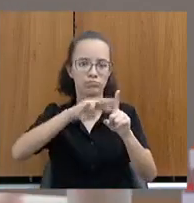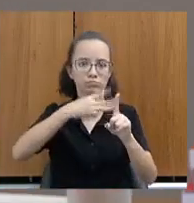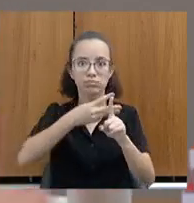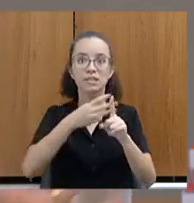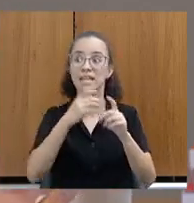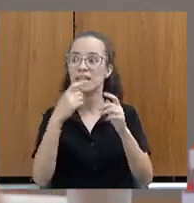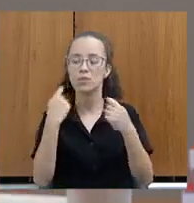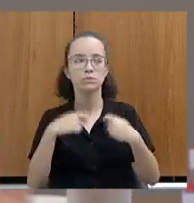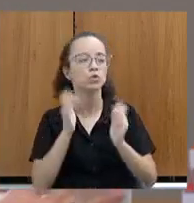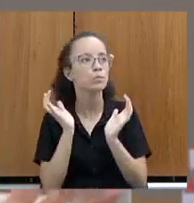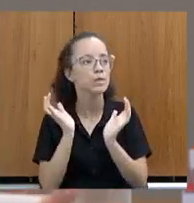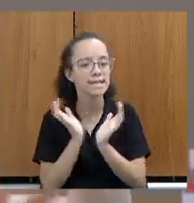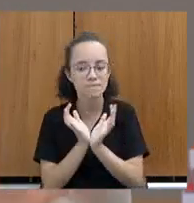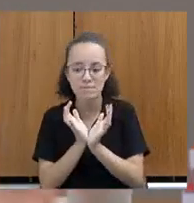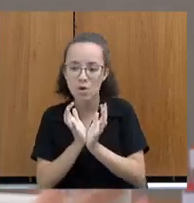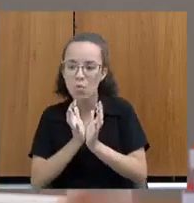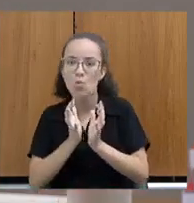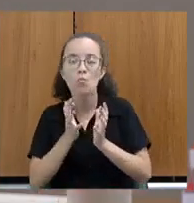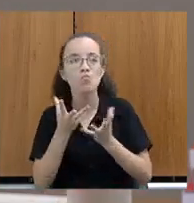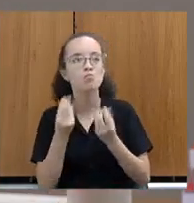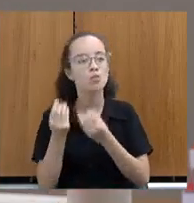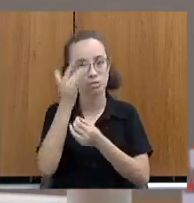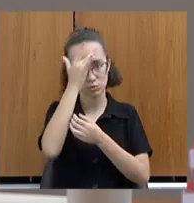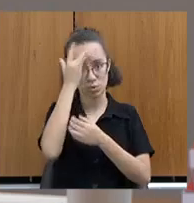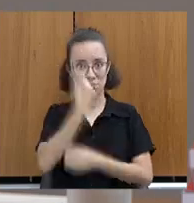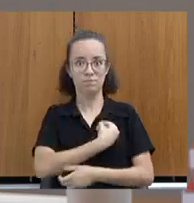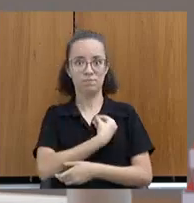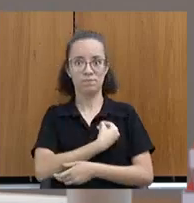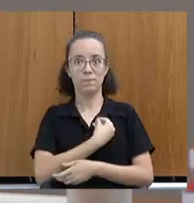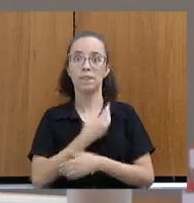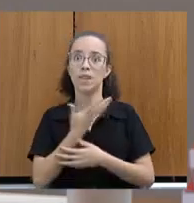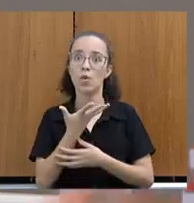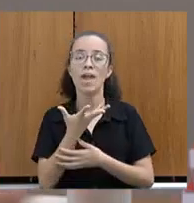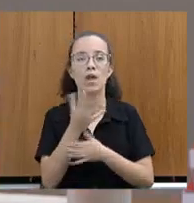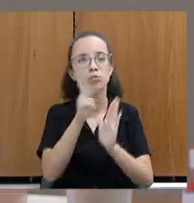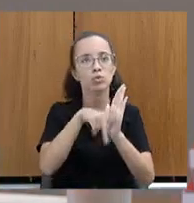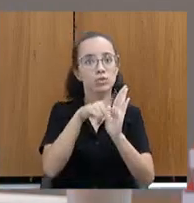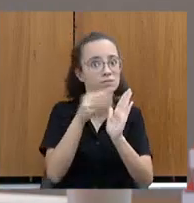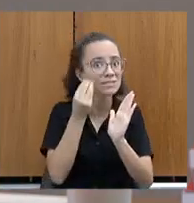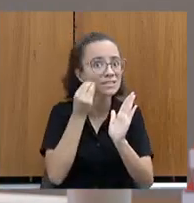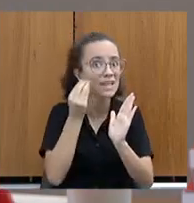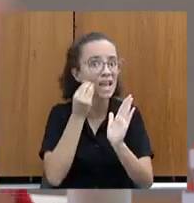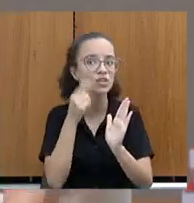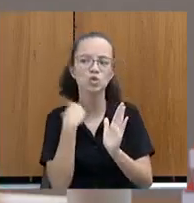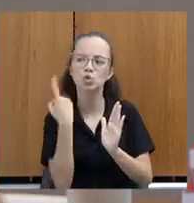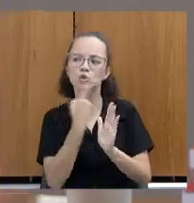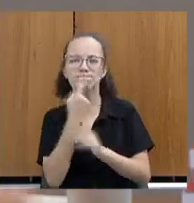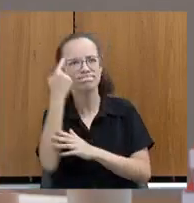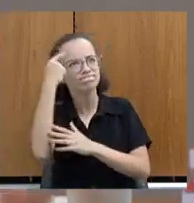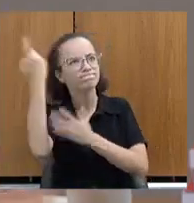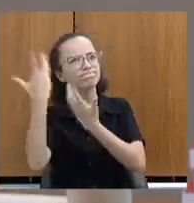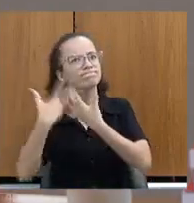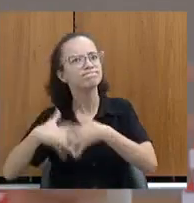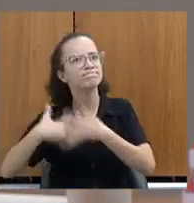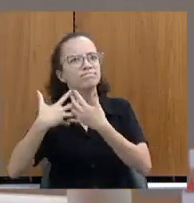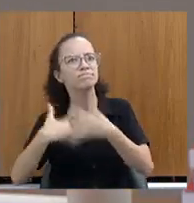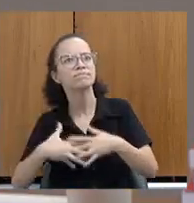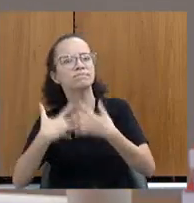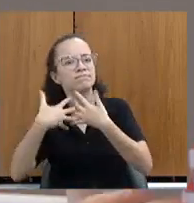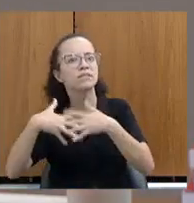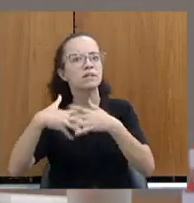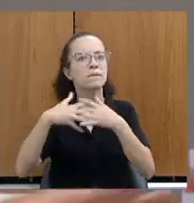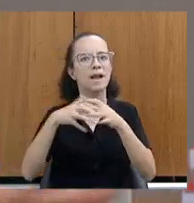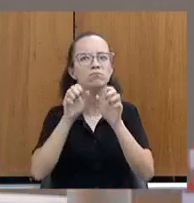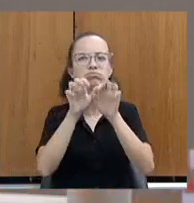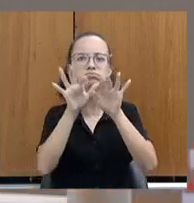de ter uma equipe enorme, muito qualificada para fazer isso. Como ele é um piloto, nós estamos tendo as expertise para replicar em maiores municípios e ter mais